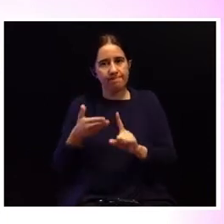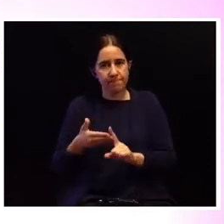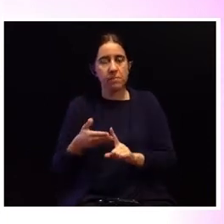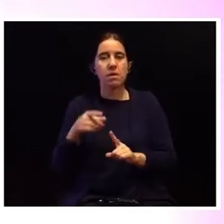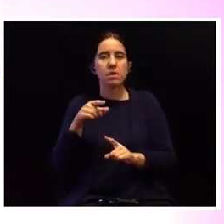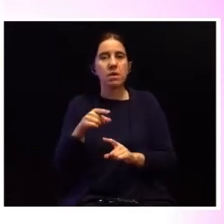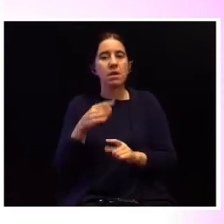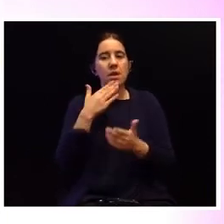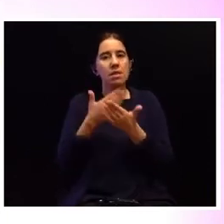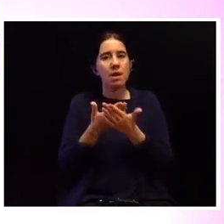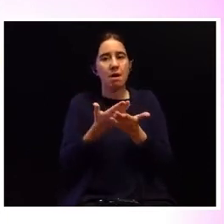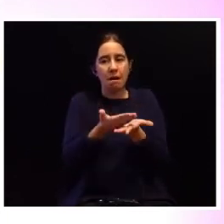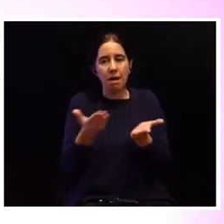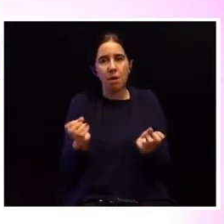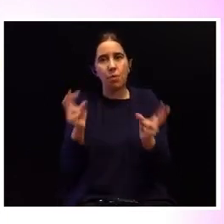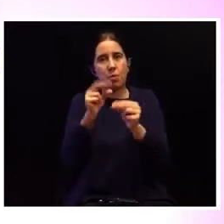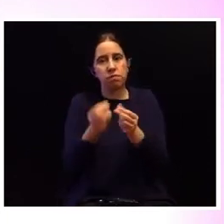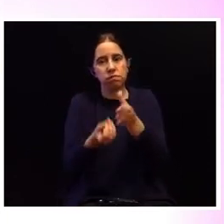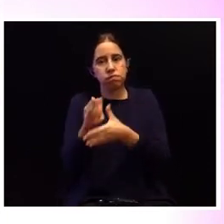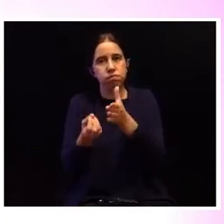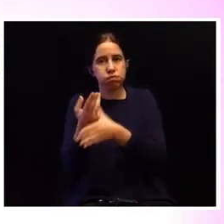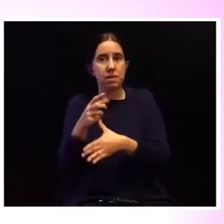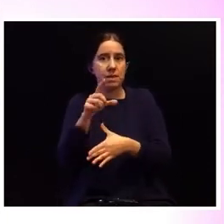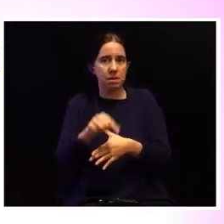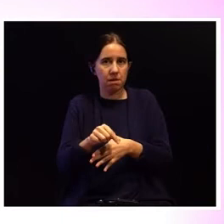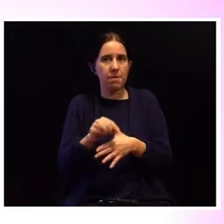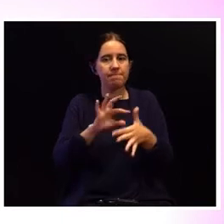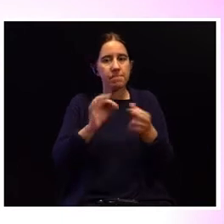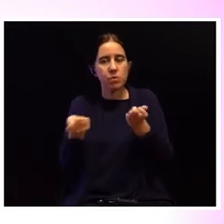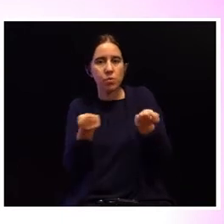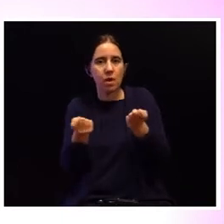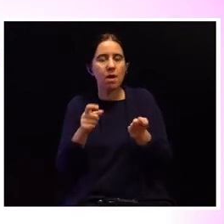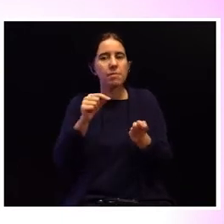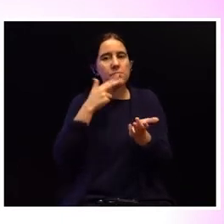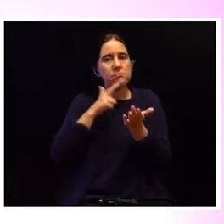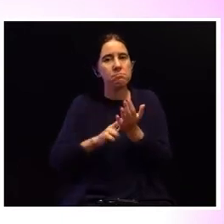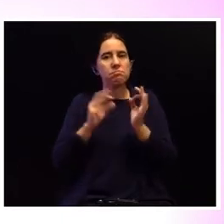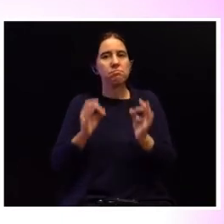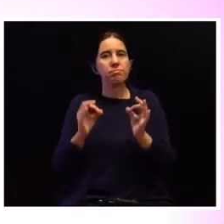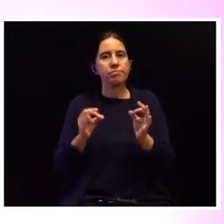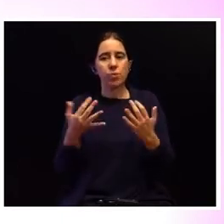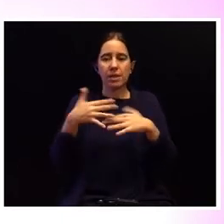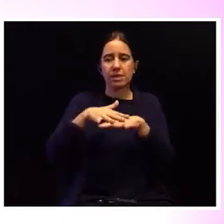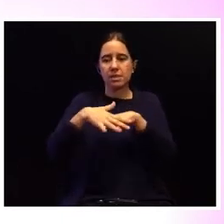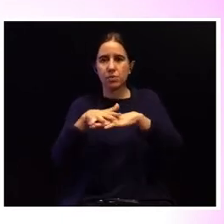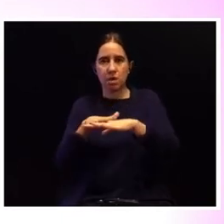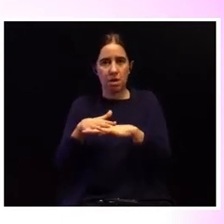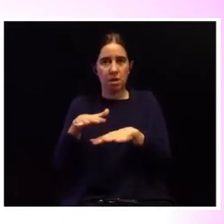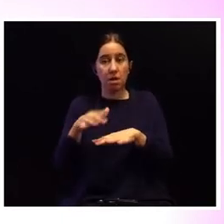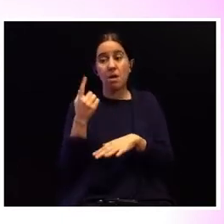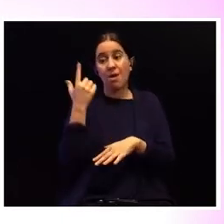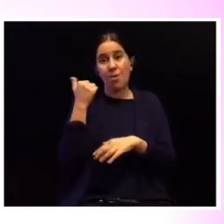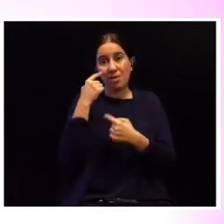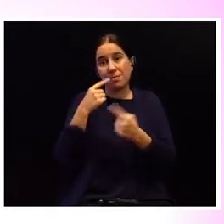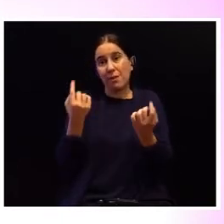existência de novos instrumentos produzidos, também de forma coordenada e verdadeiramente interseccional, que ontem foram